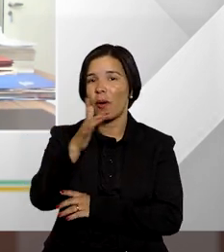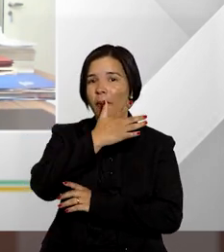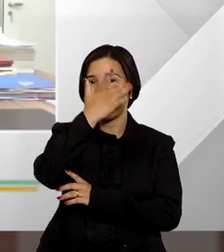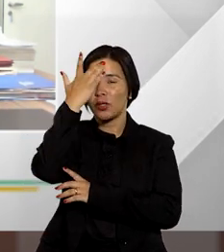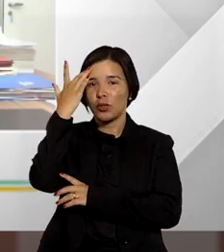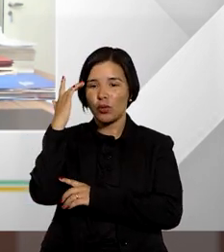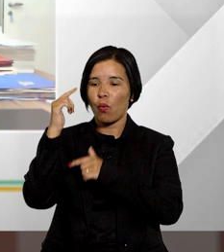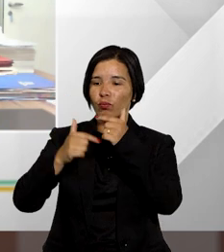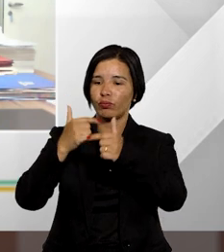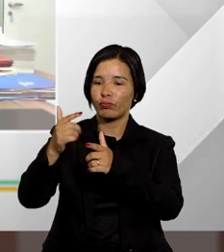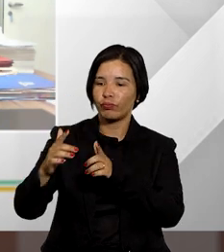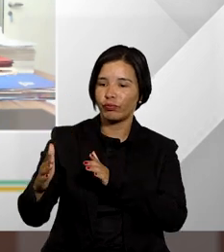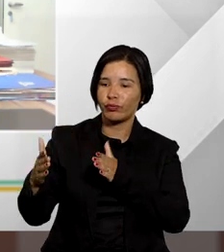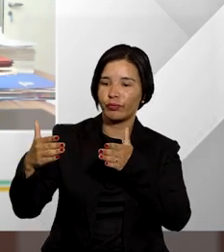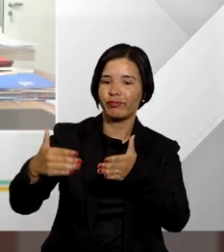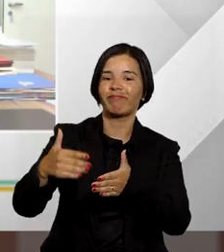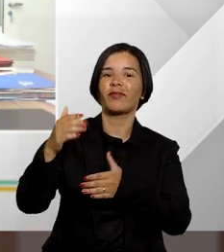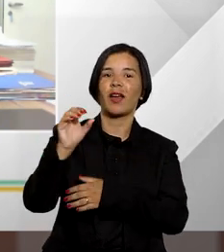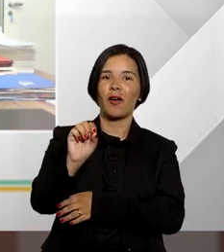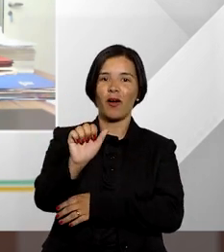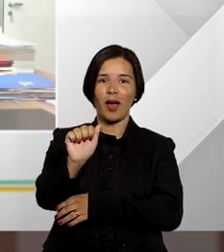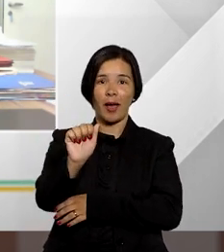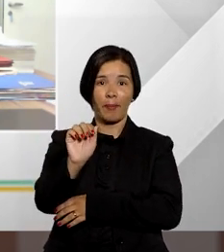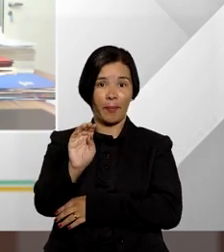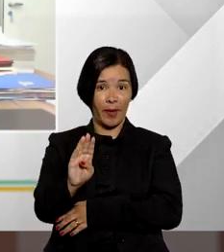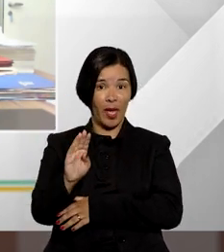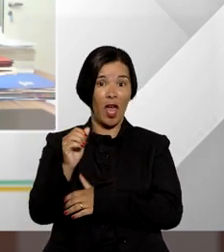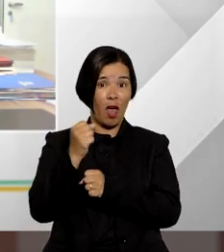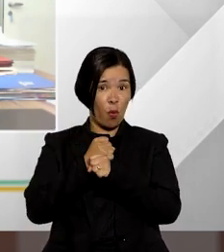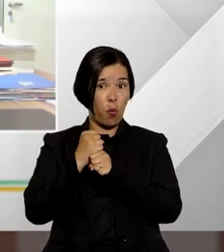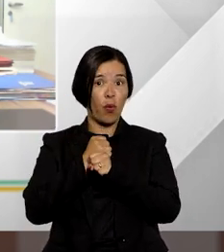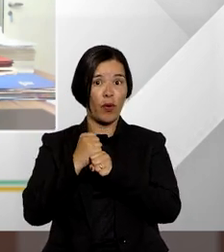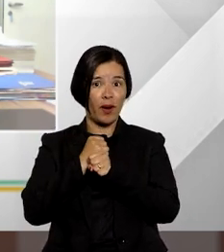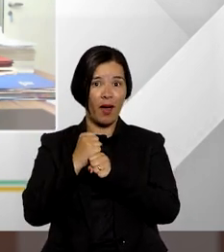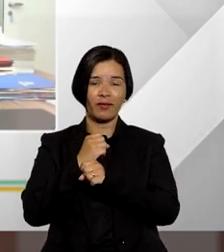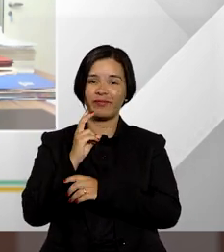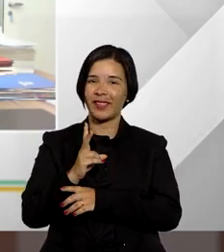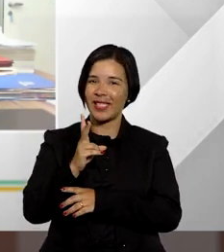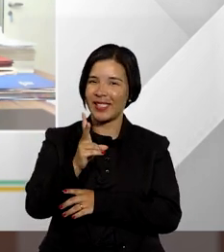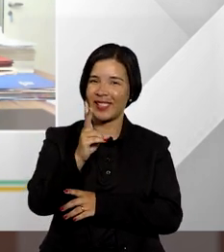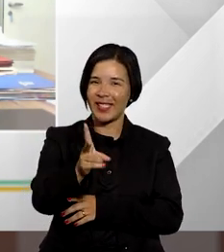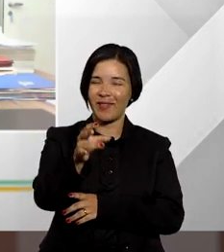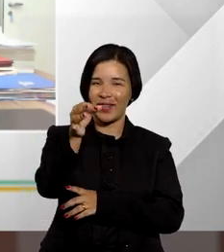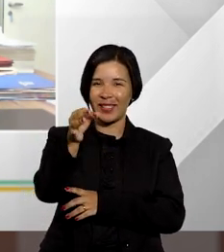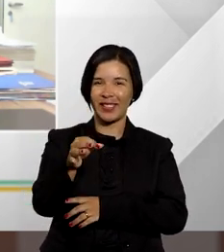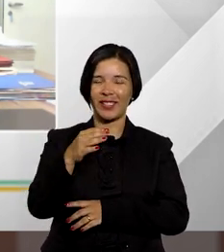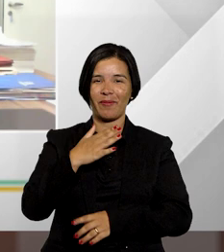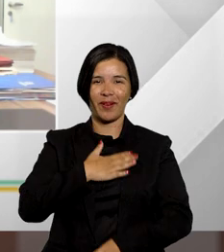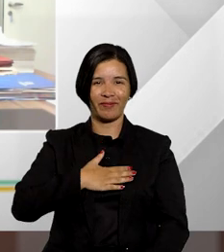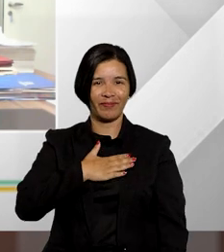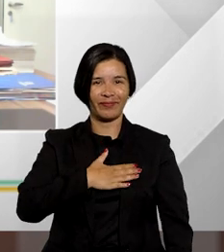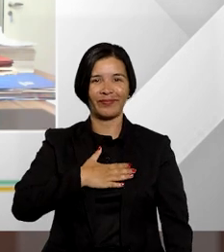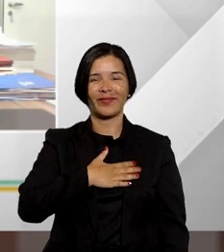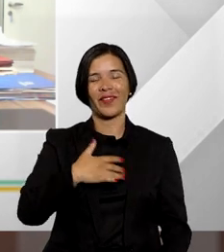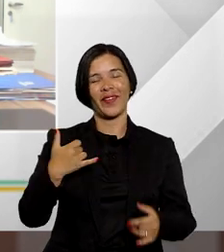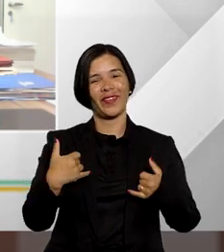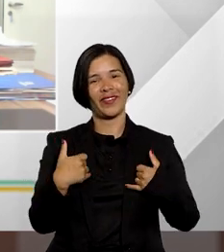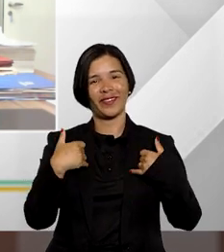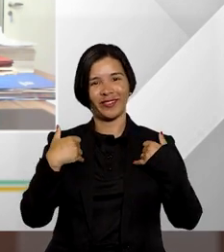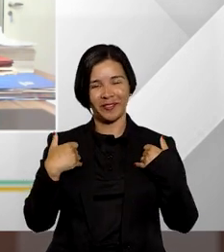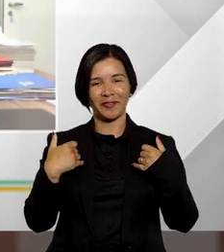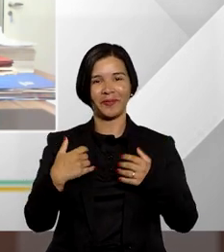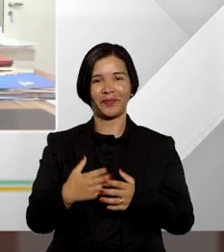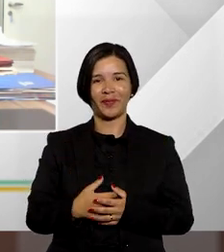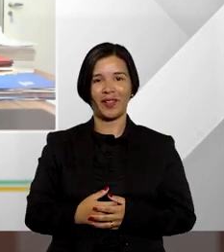figura dedicada à advocacia por longos anos e espero que siga sempre assim então pra mim é um motivo também de muito